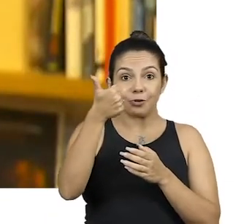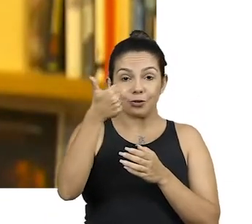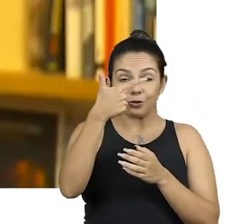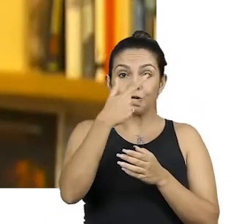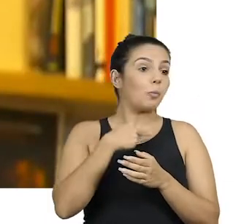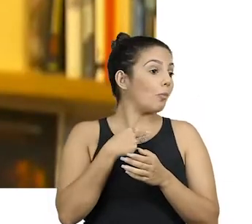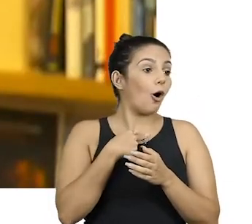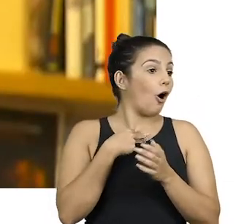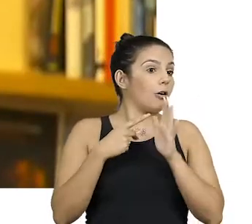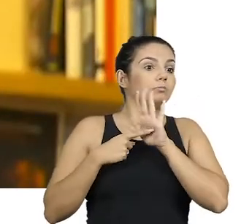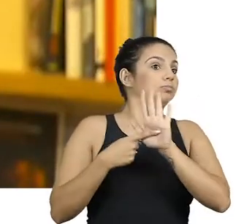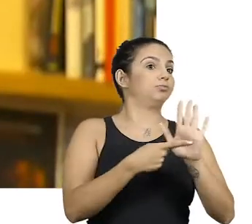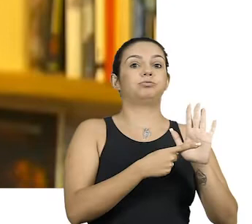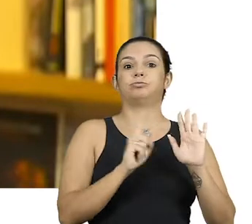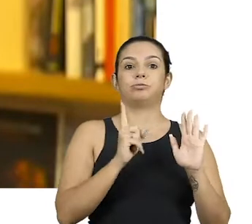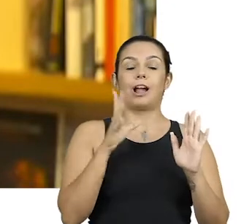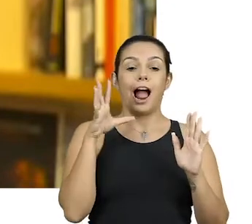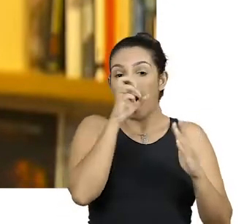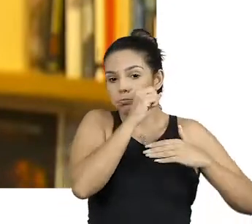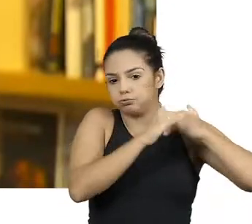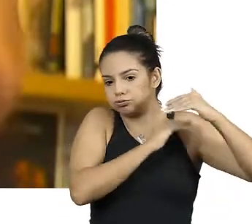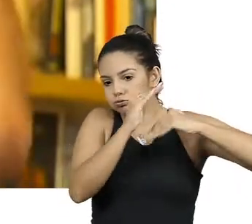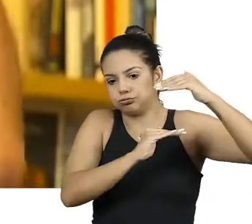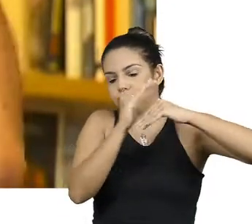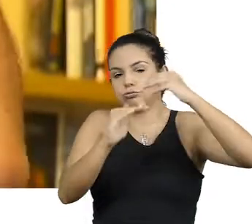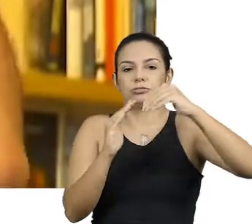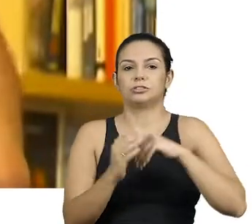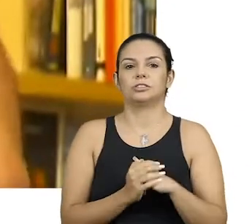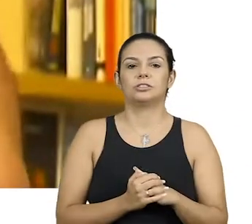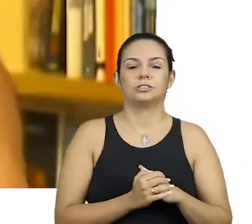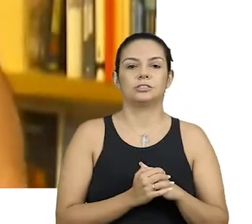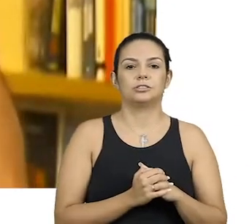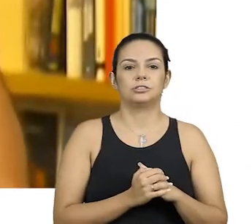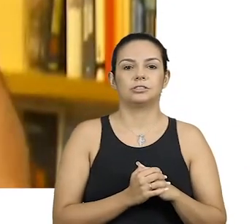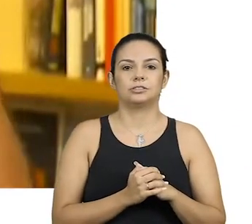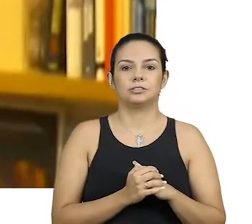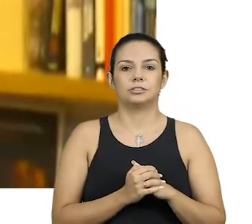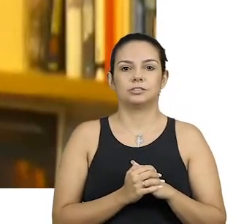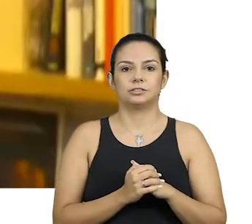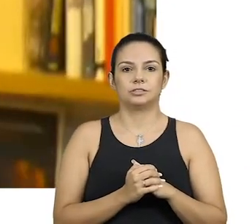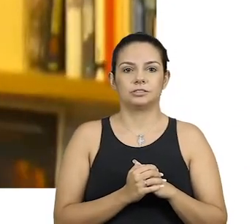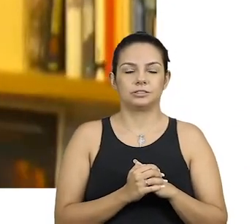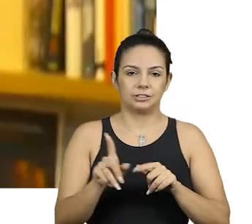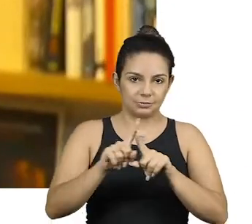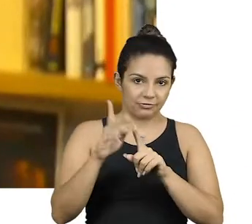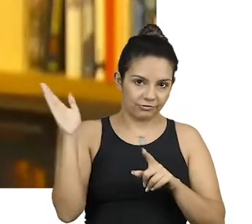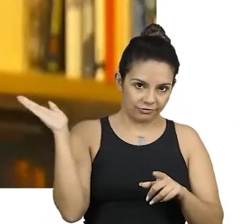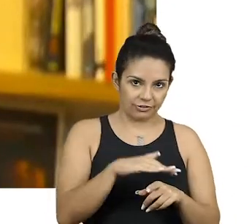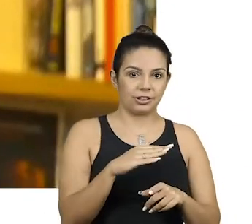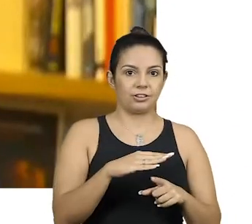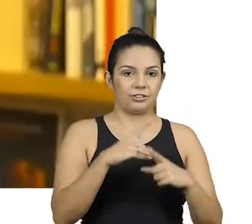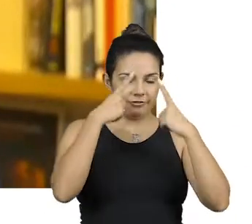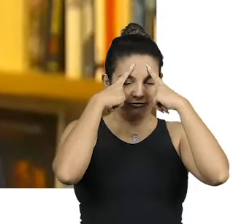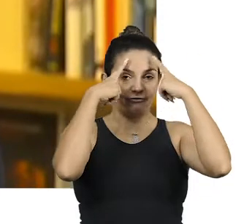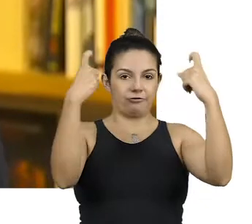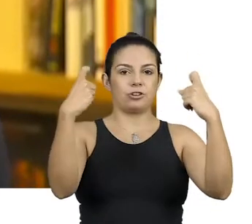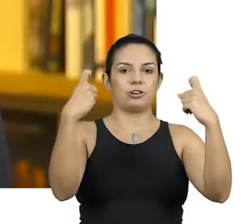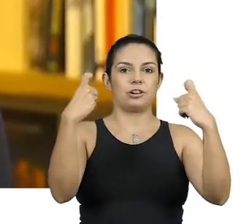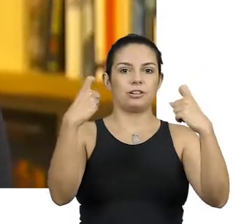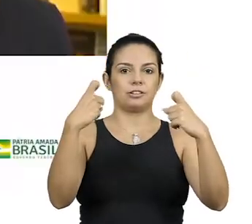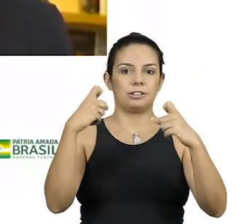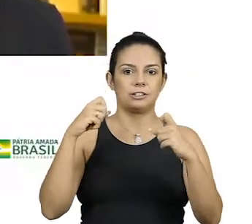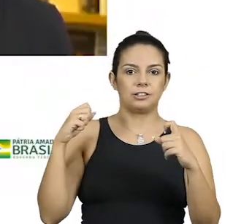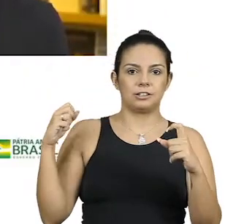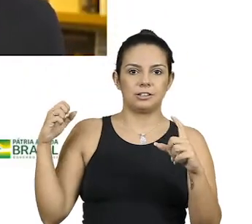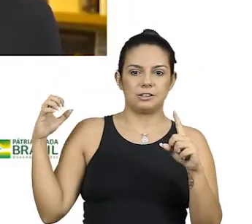Tudo andou muito rápido e o rebote, reação também veio violenta, manipulada.